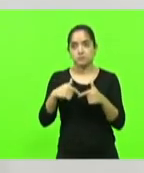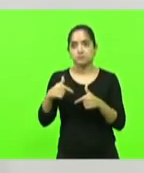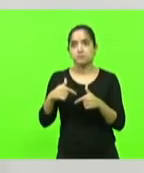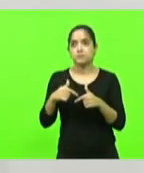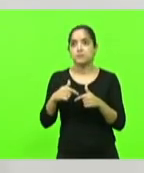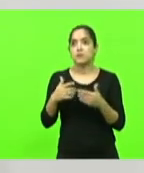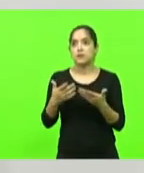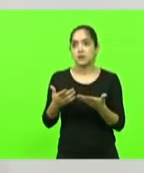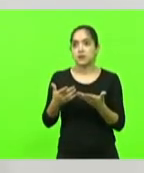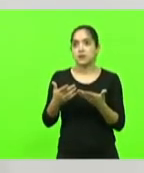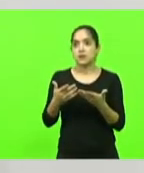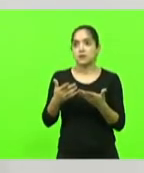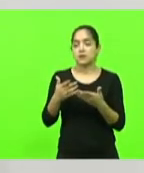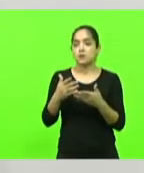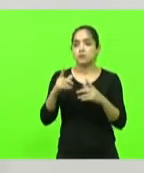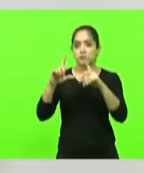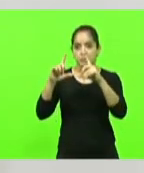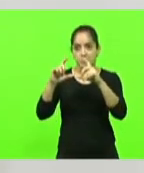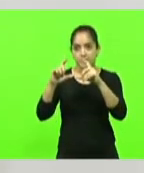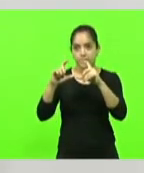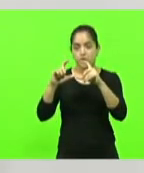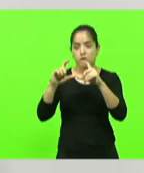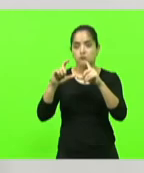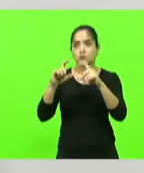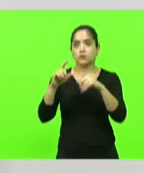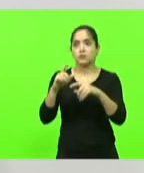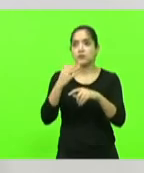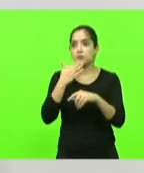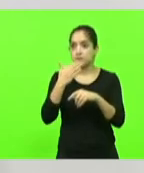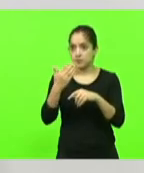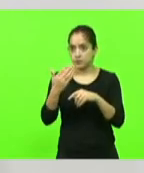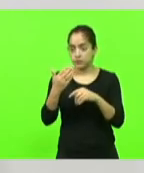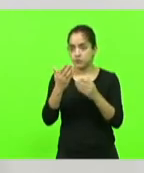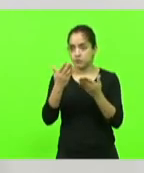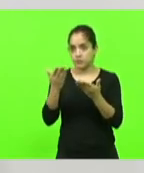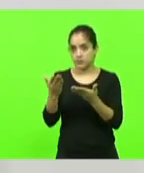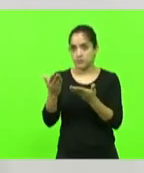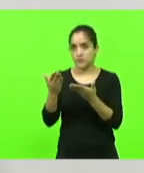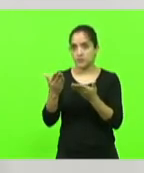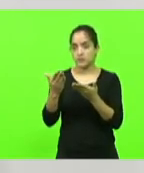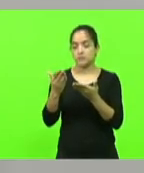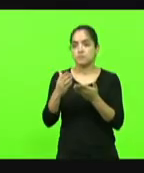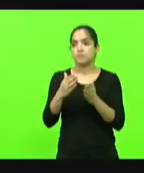eu tenho uma imagem para colocar ali e gostaria de pedir a assessoria que nos fizesse essa gentileza